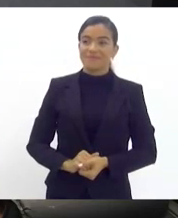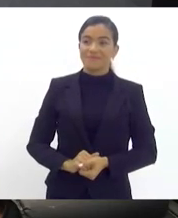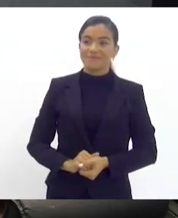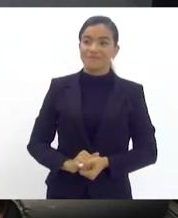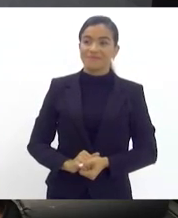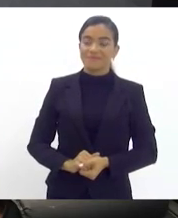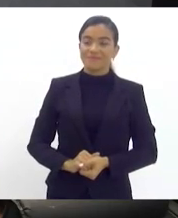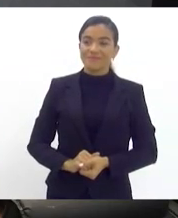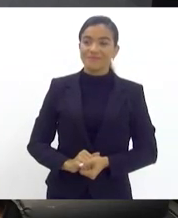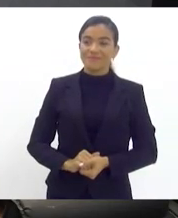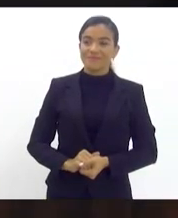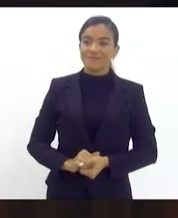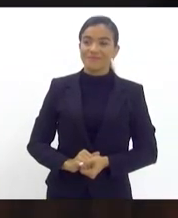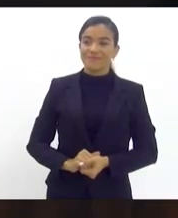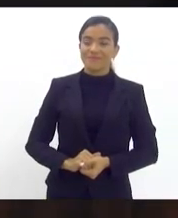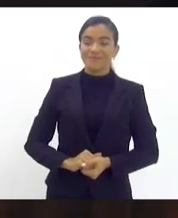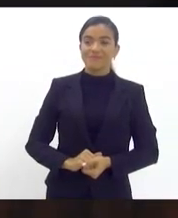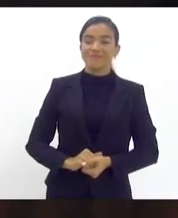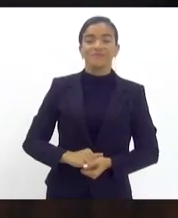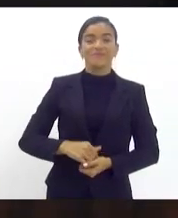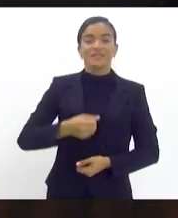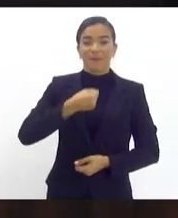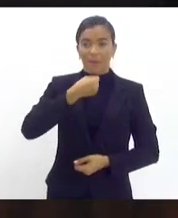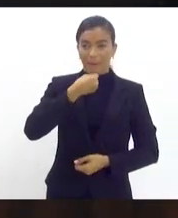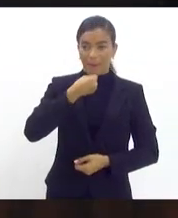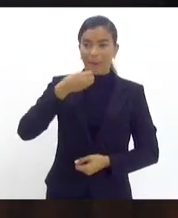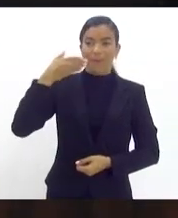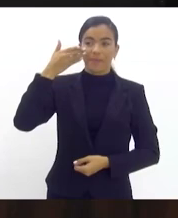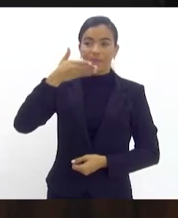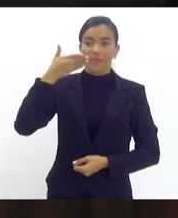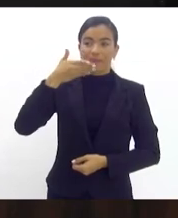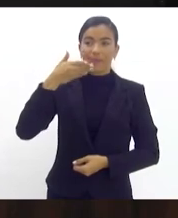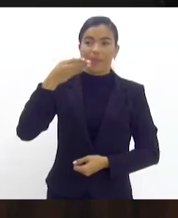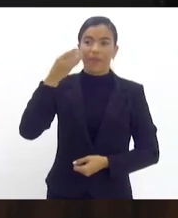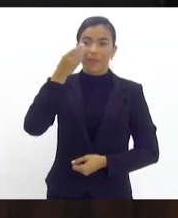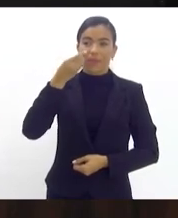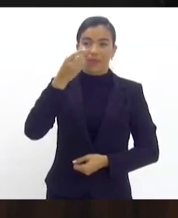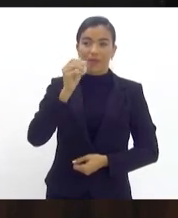próximo orador inscrito nobre deputado André Correia